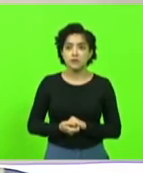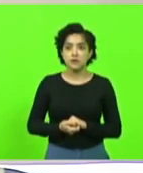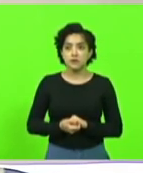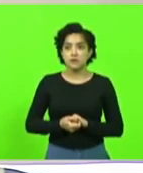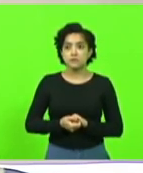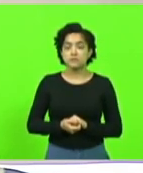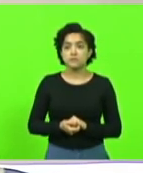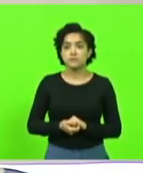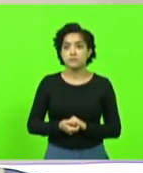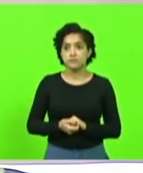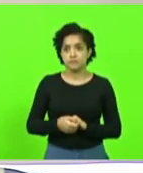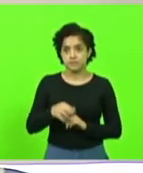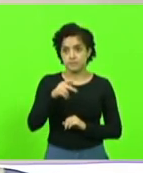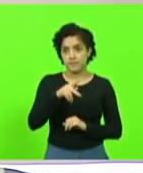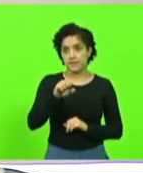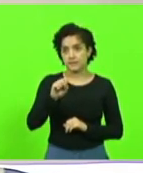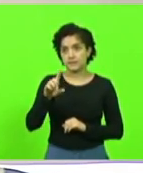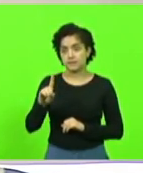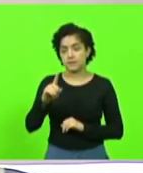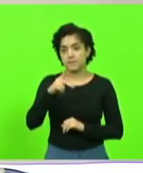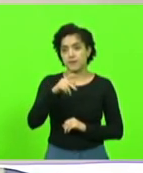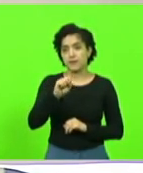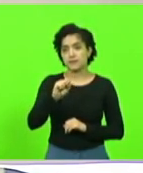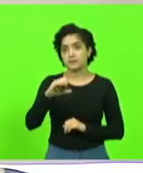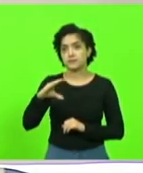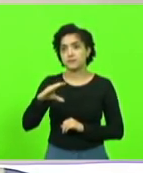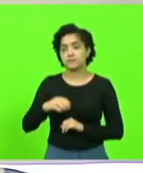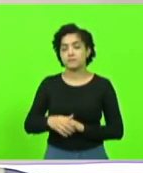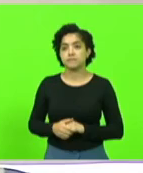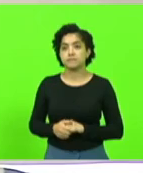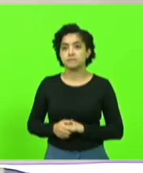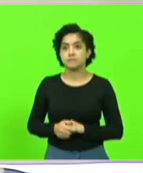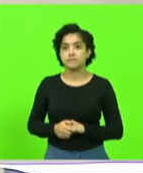Bloco PSD-PSC, por 9 minutos.